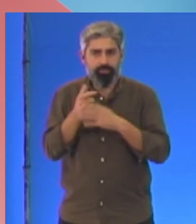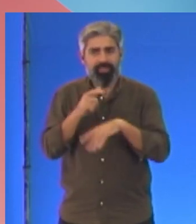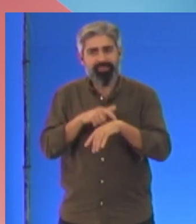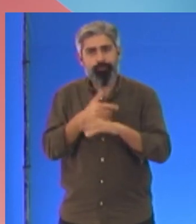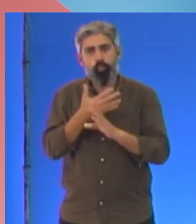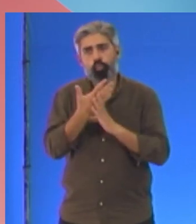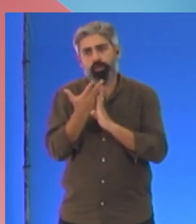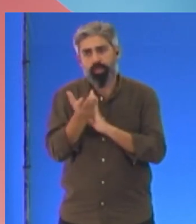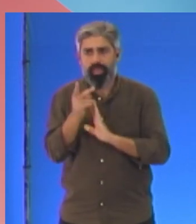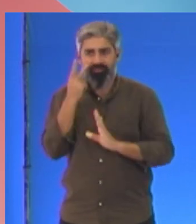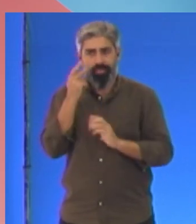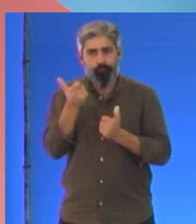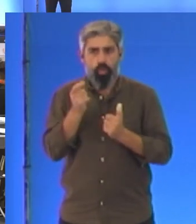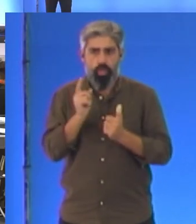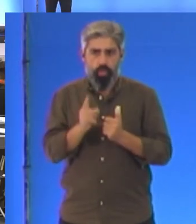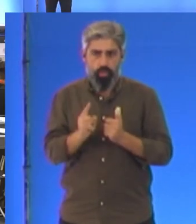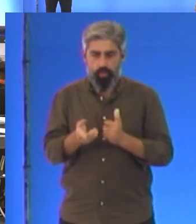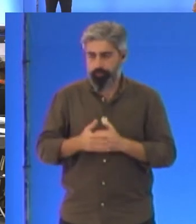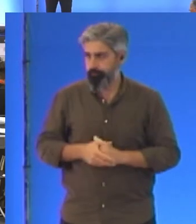É isso a vida boa.